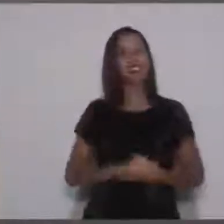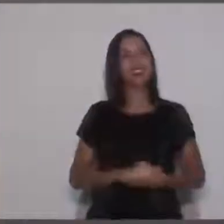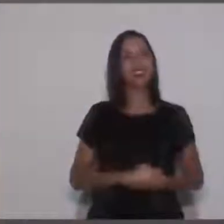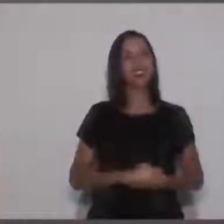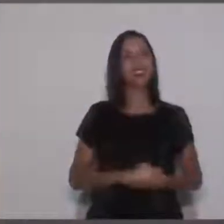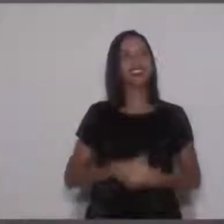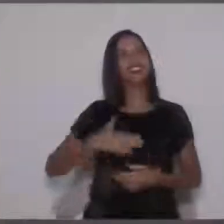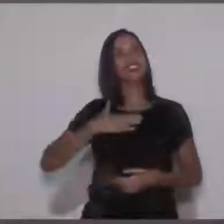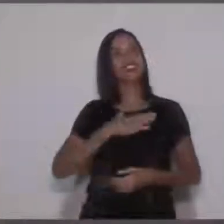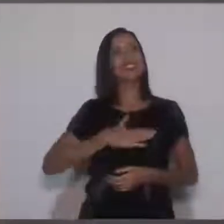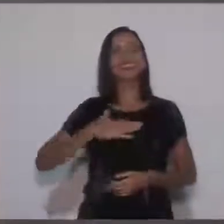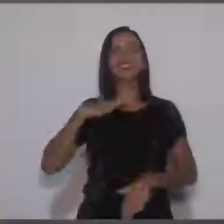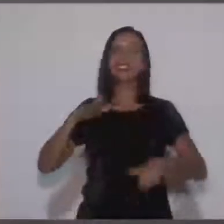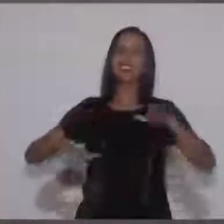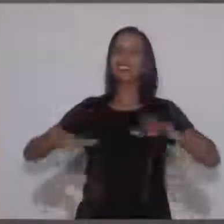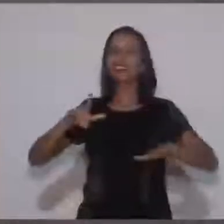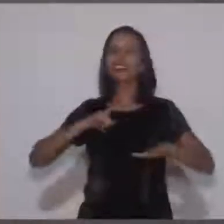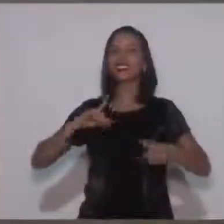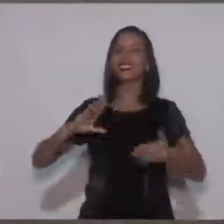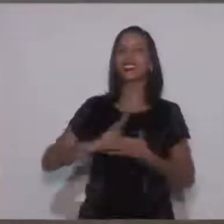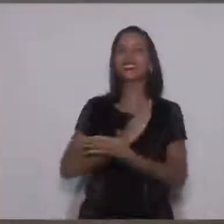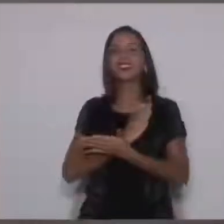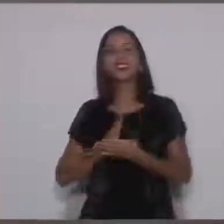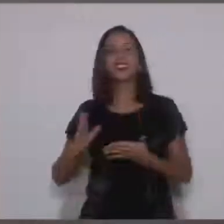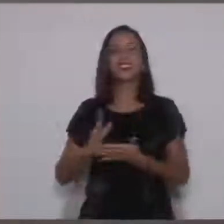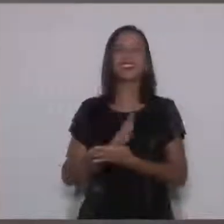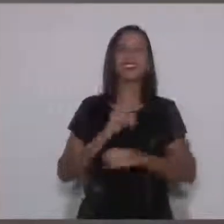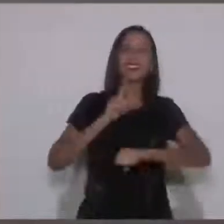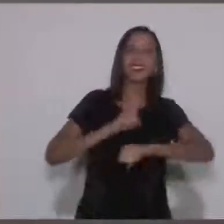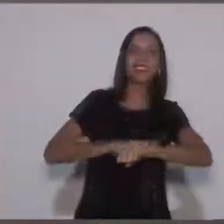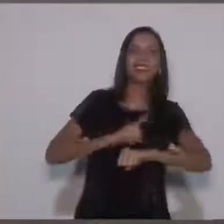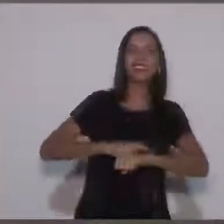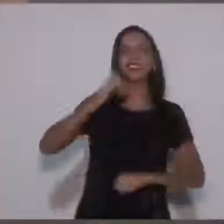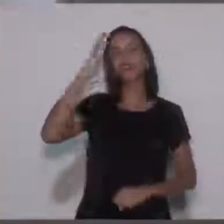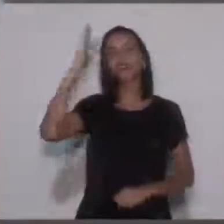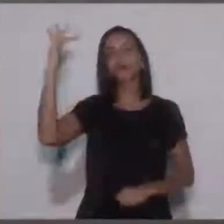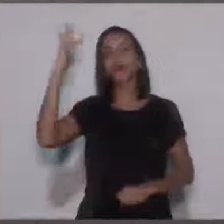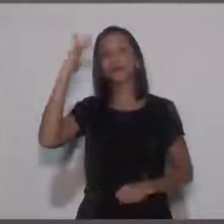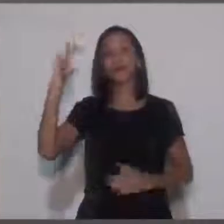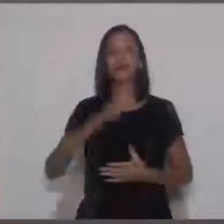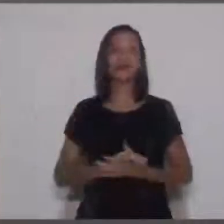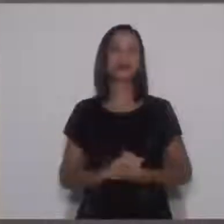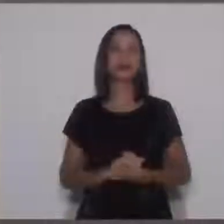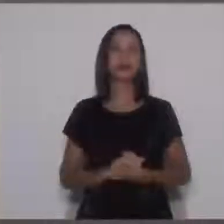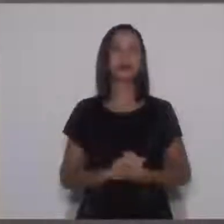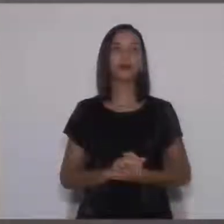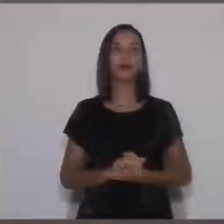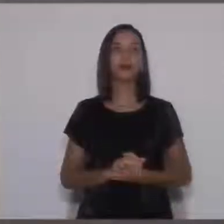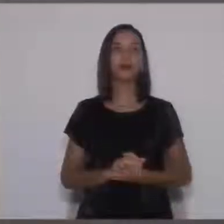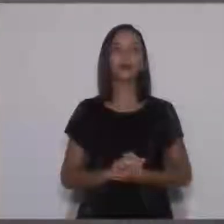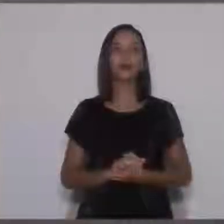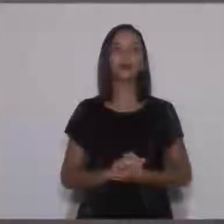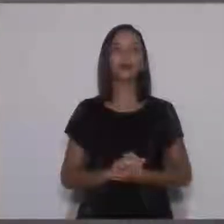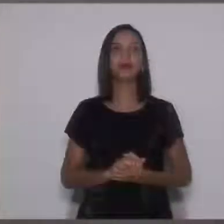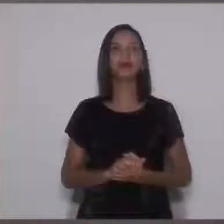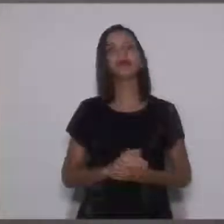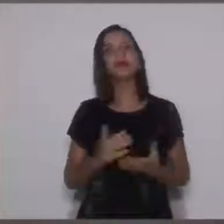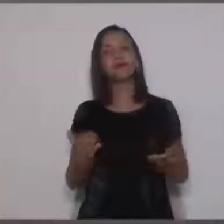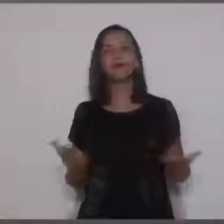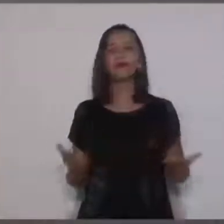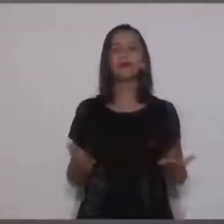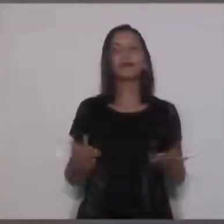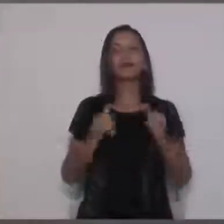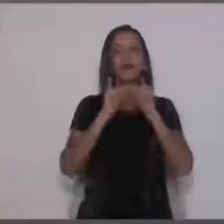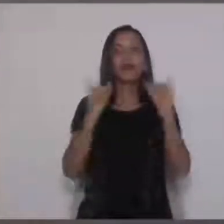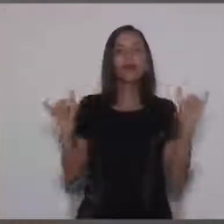eu gosto de, de vez em quando, fazer alguns momentos de reflexão. Falar algumas coisinhas aqui, ou